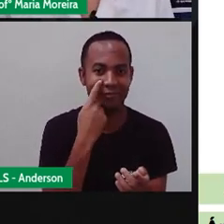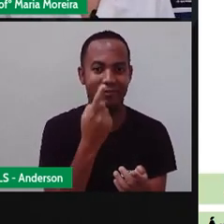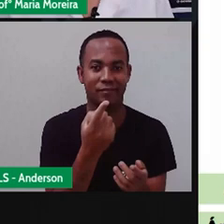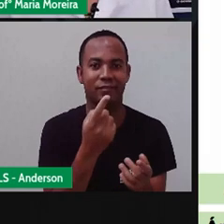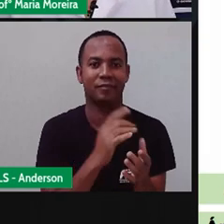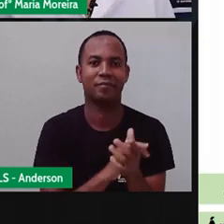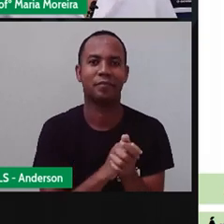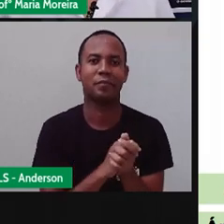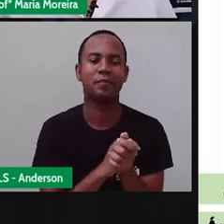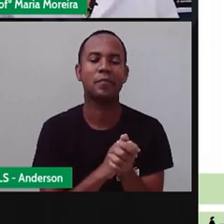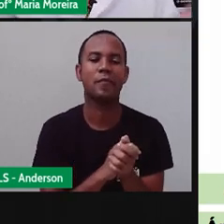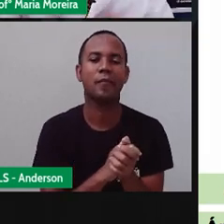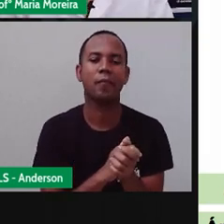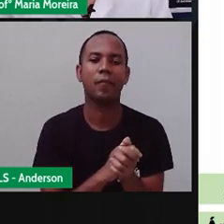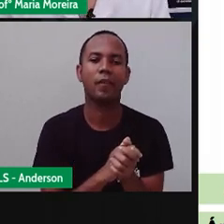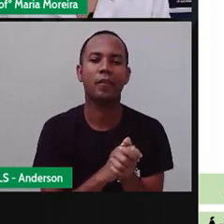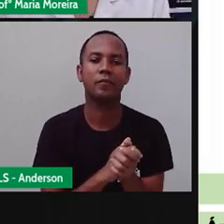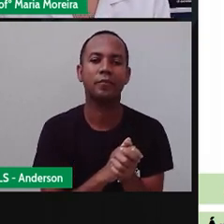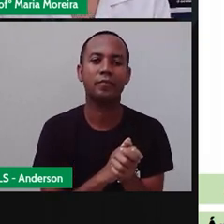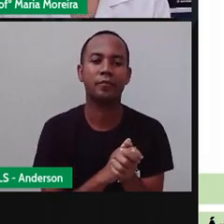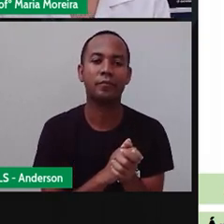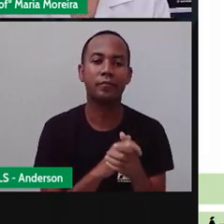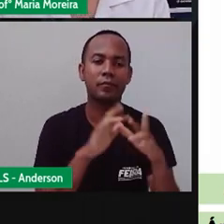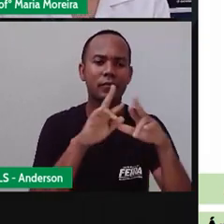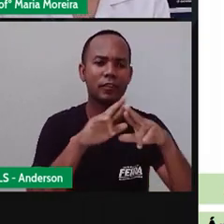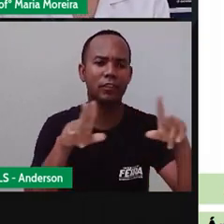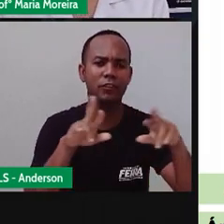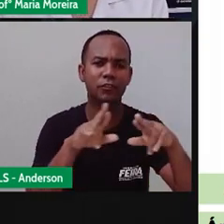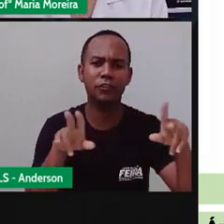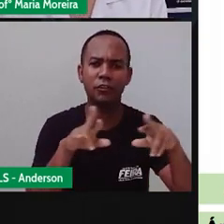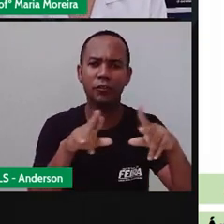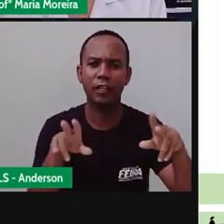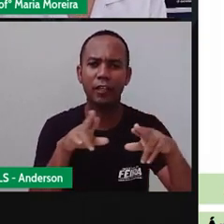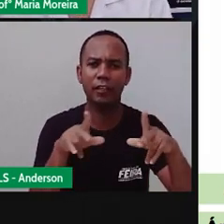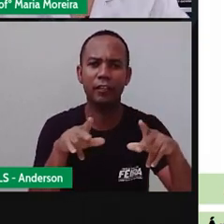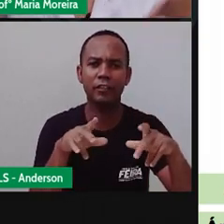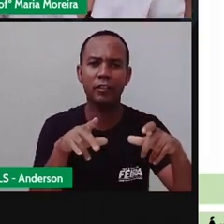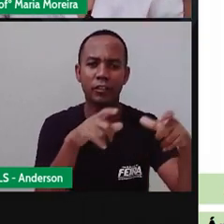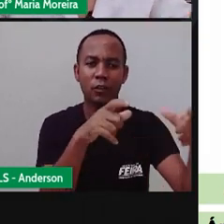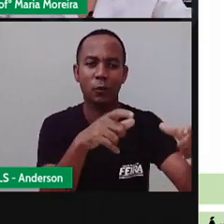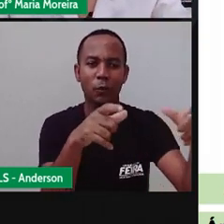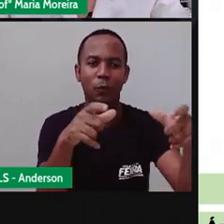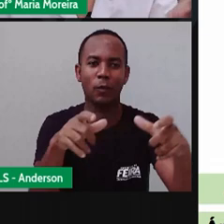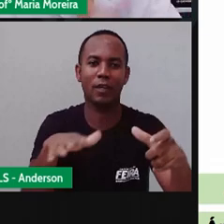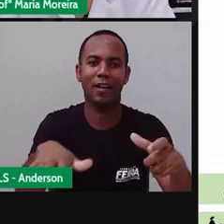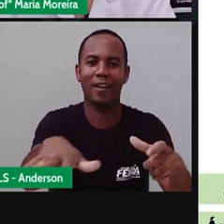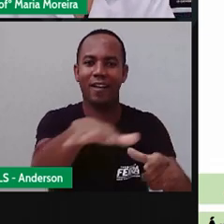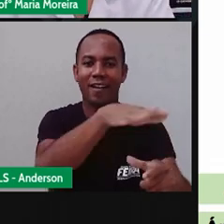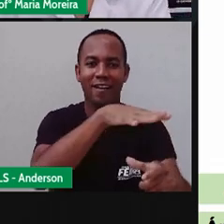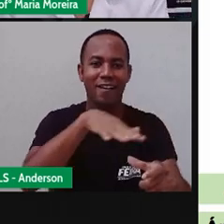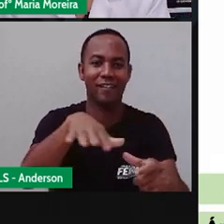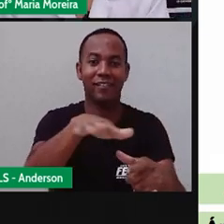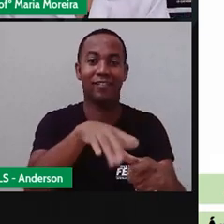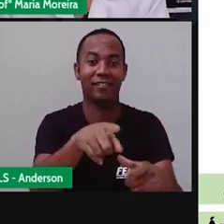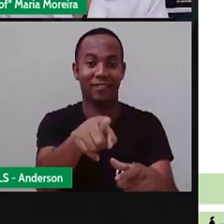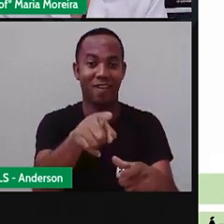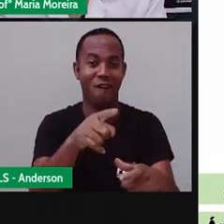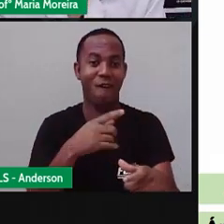salvo. Bom, diferentes paisagens. Ó, Anderson, eu coloquei em sua homenagem aí.